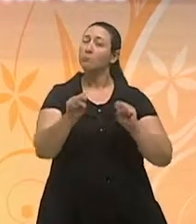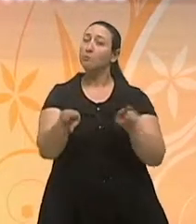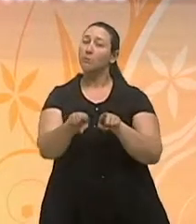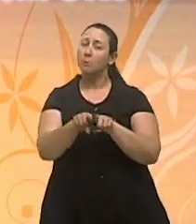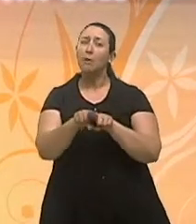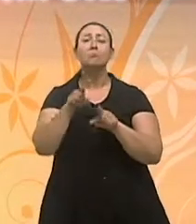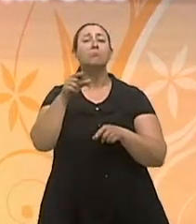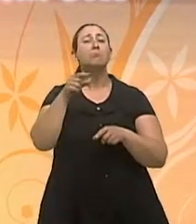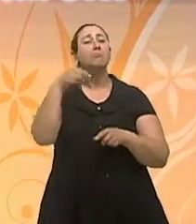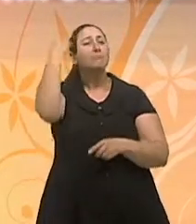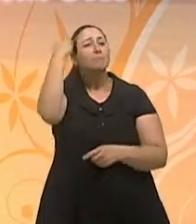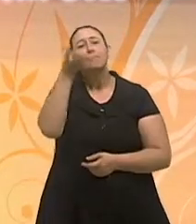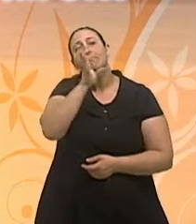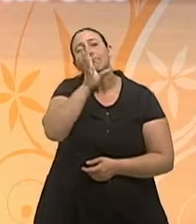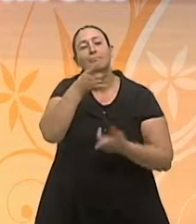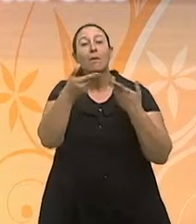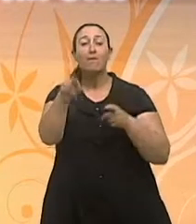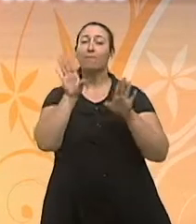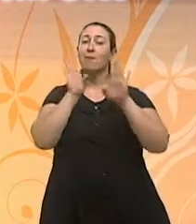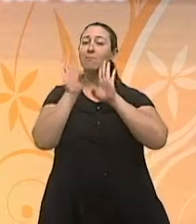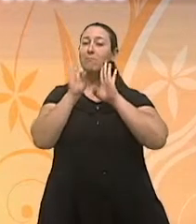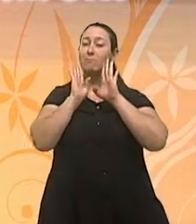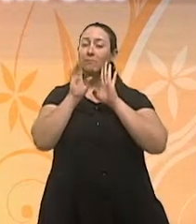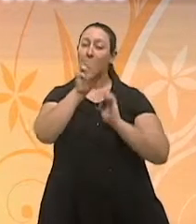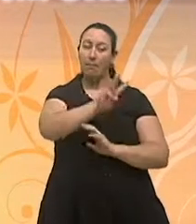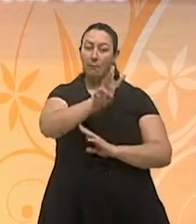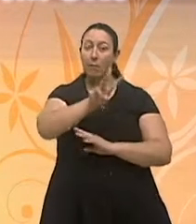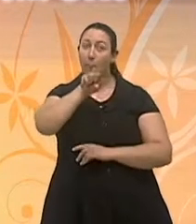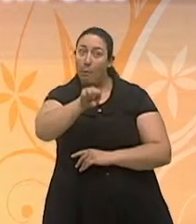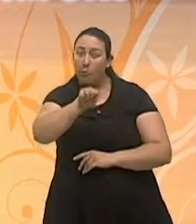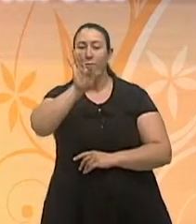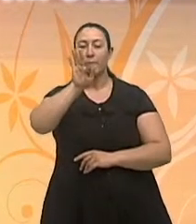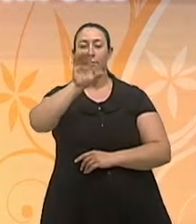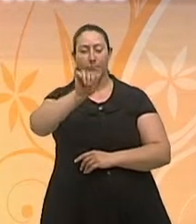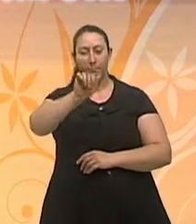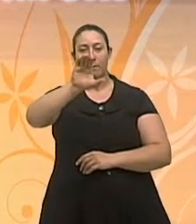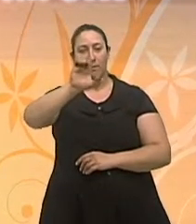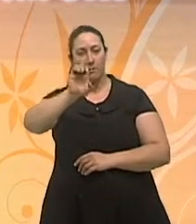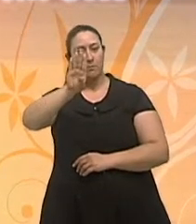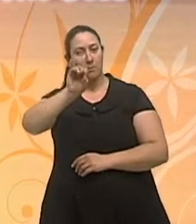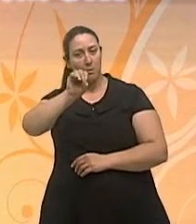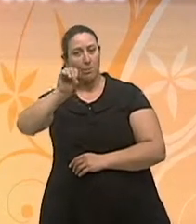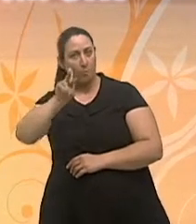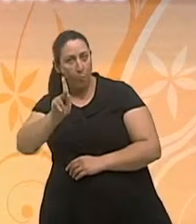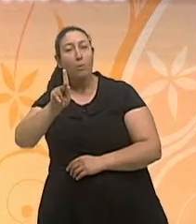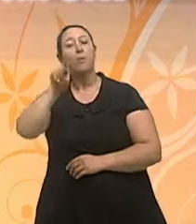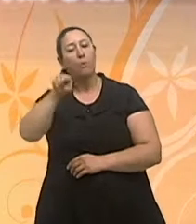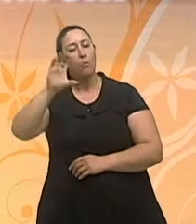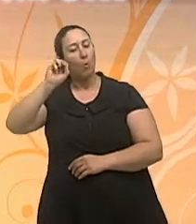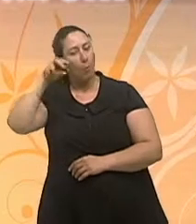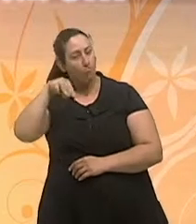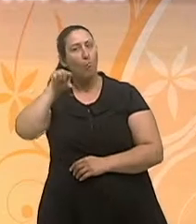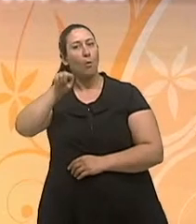Compartilhe suas experiências no nosso Facebook www.facebook.com